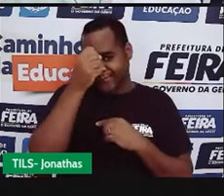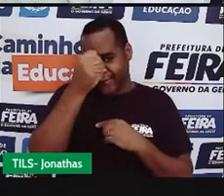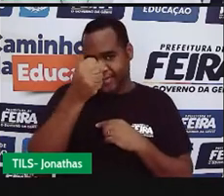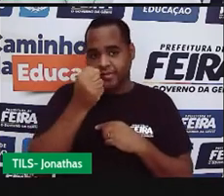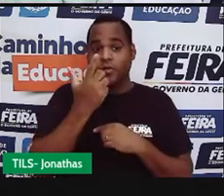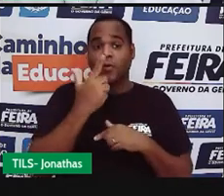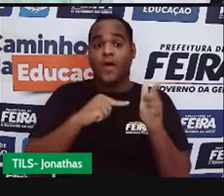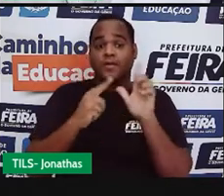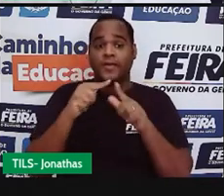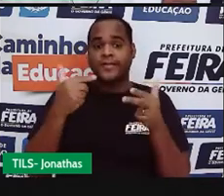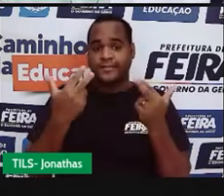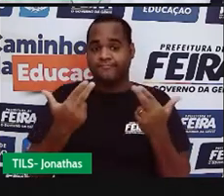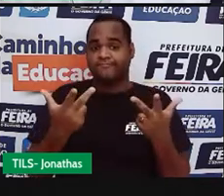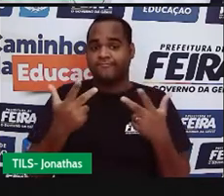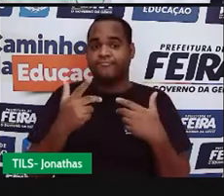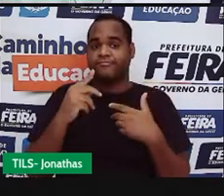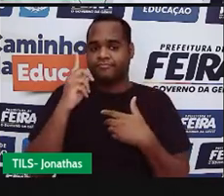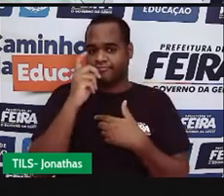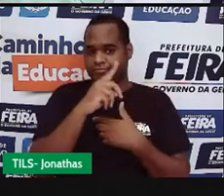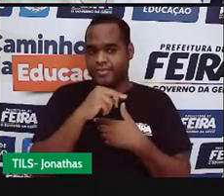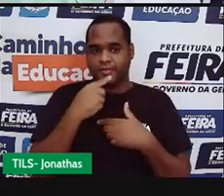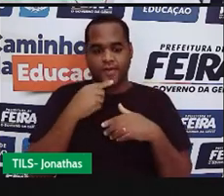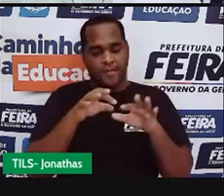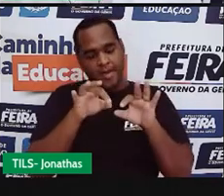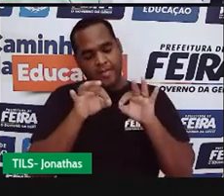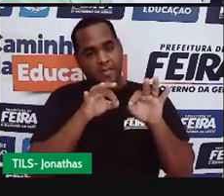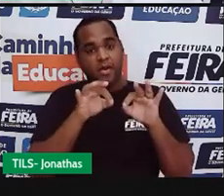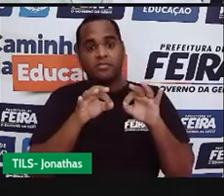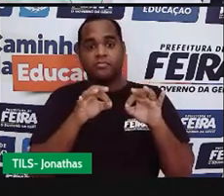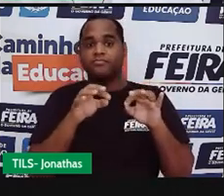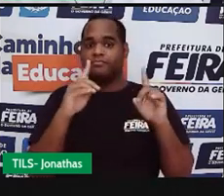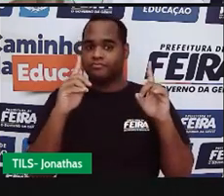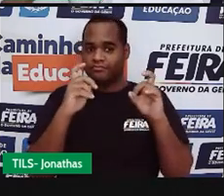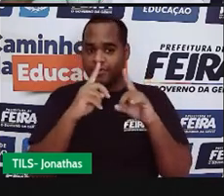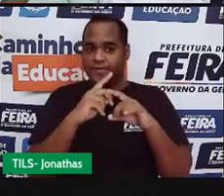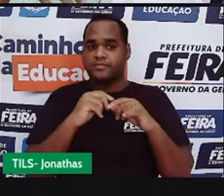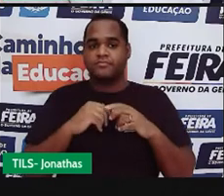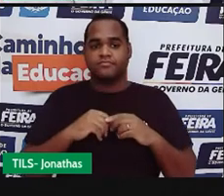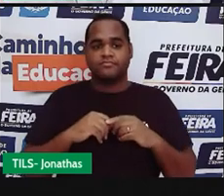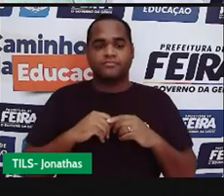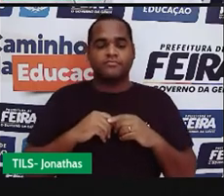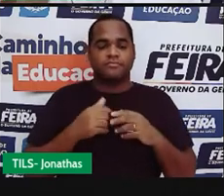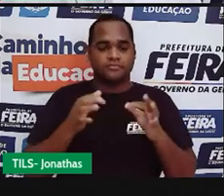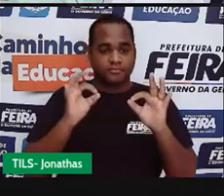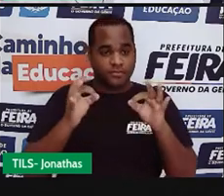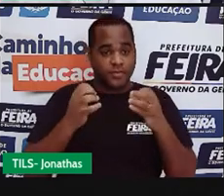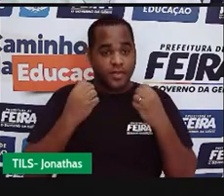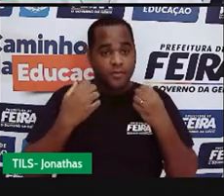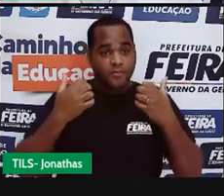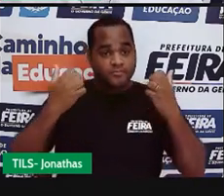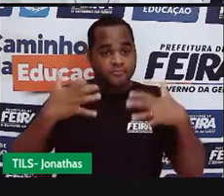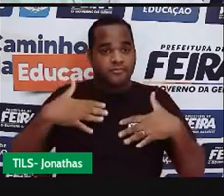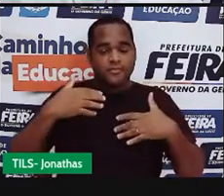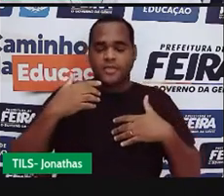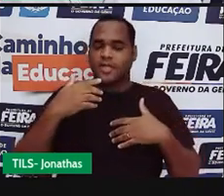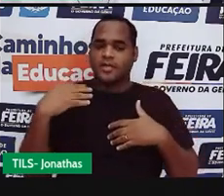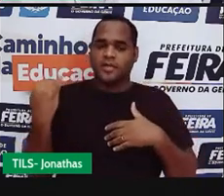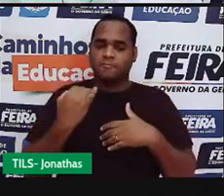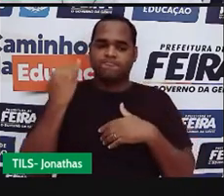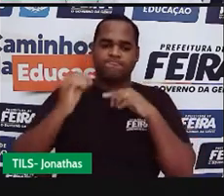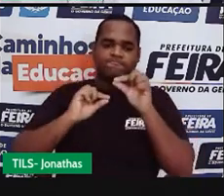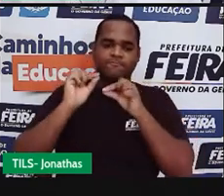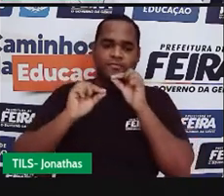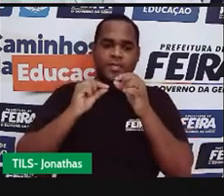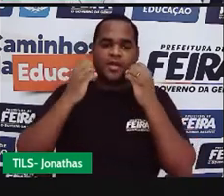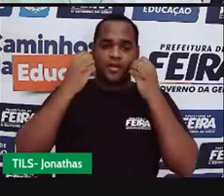E dá trabalho de mexer nas estruturas dela, certo? Bom, e por isso eles são muito, muito,